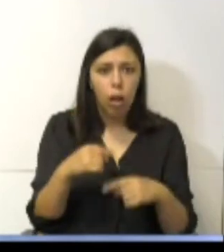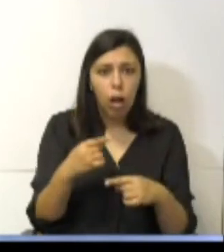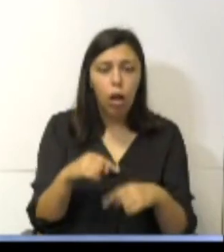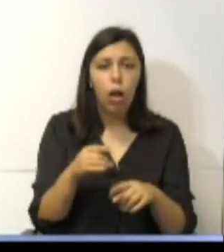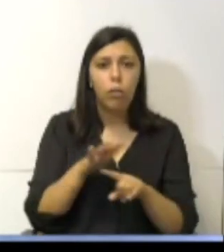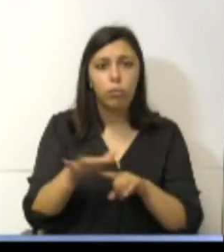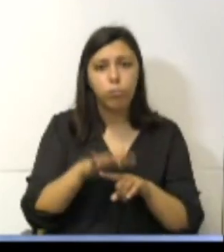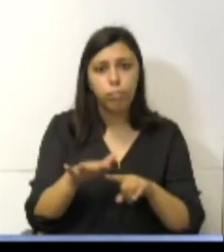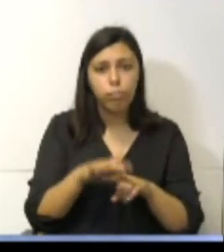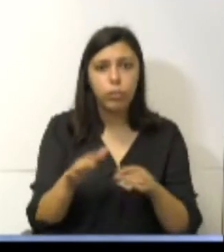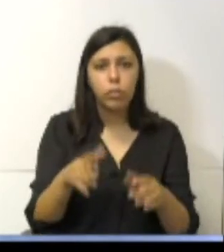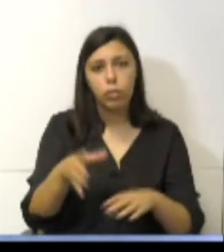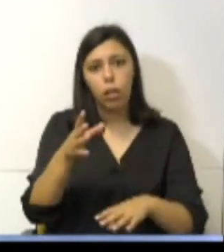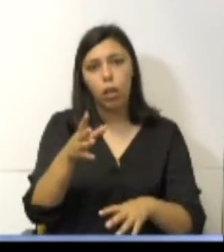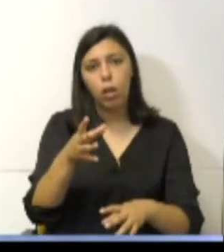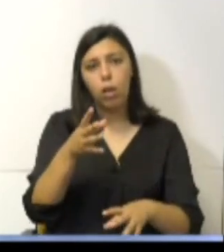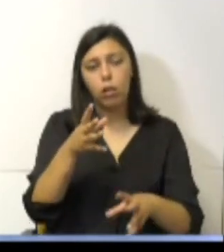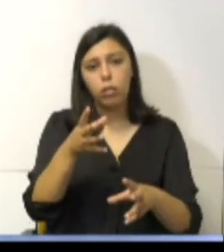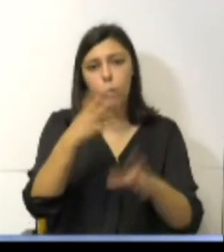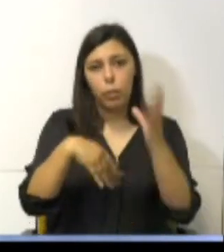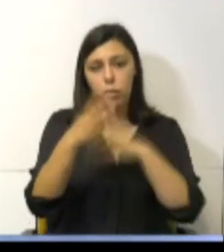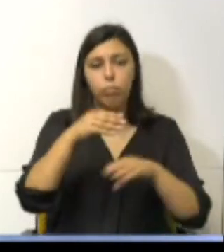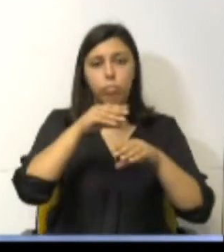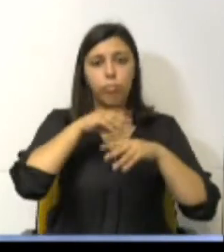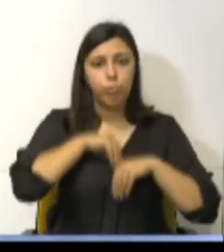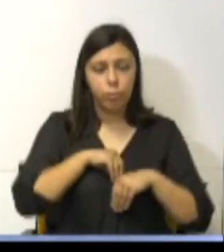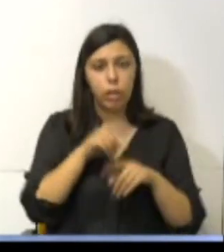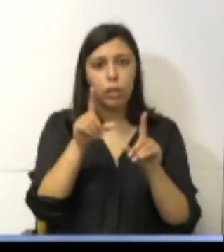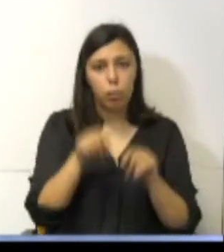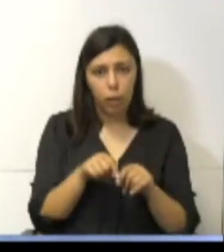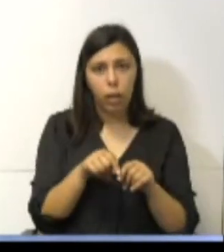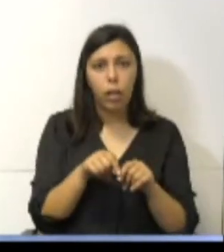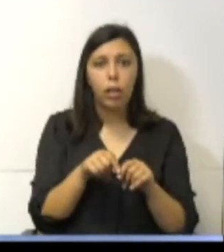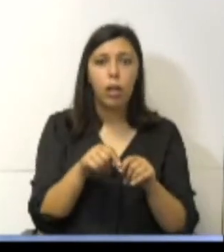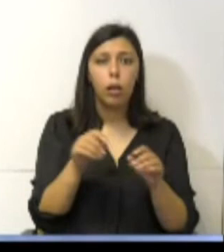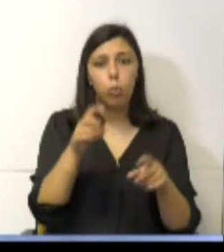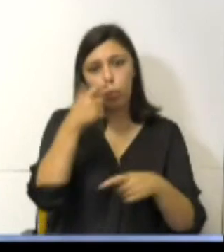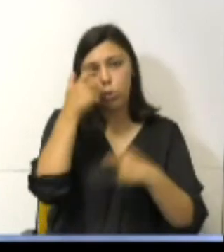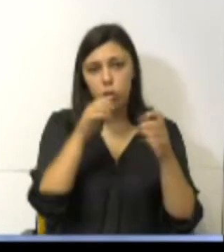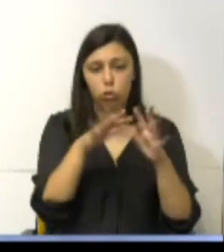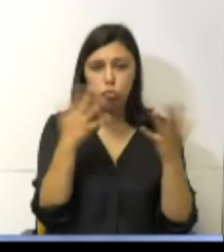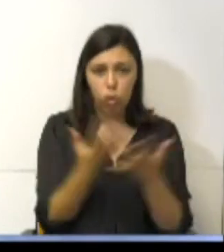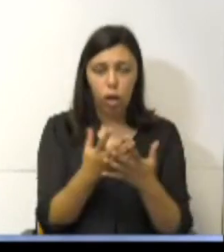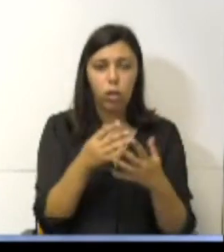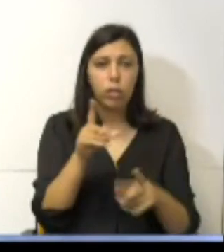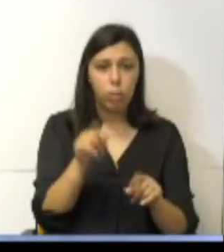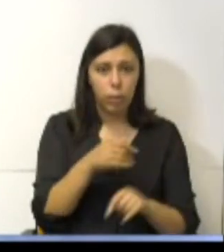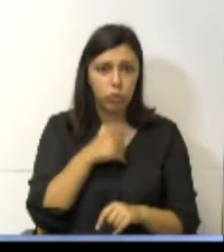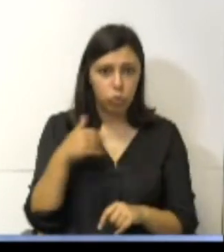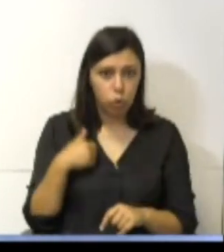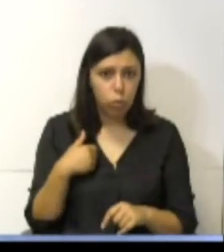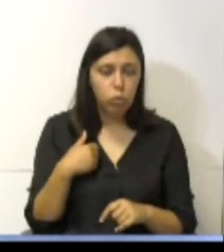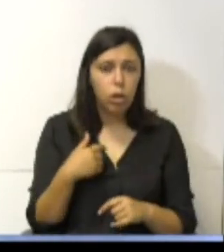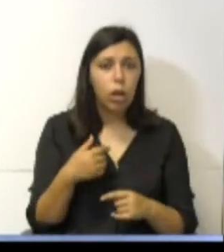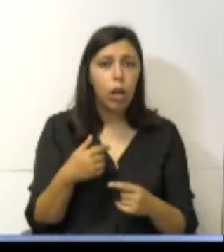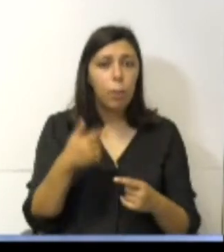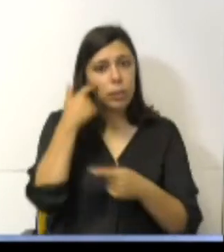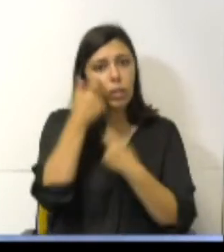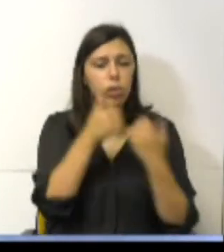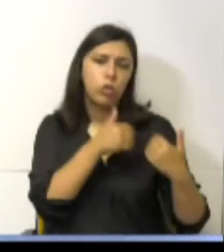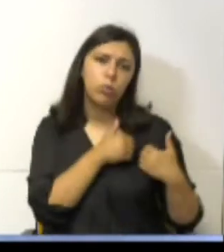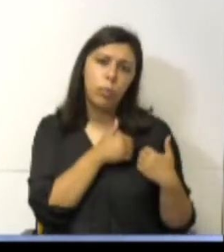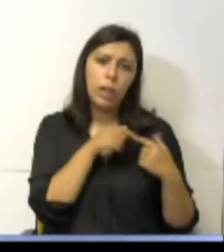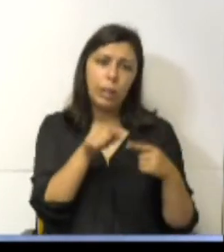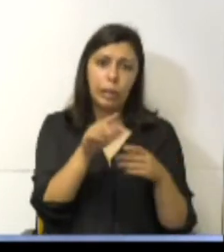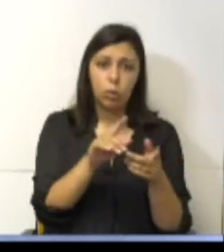ao nível da aquisição de conhecimentos do futuro dos nossos alunos e da sociedade em geral, e inclusive ao nível da saúde, tendo em conta o sentido de responsabilidade que esta